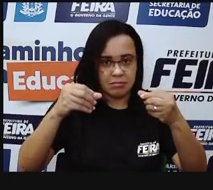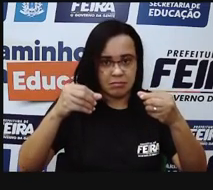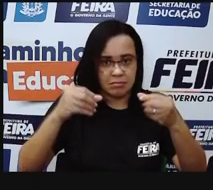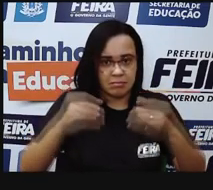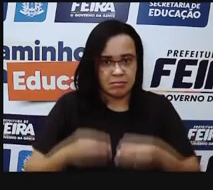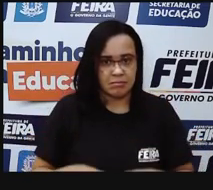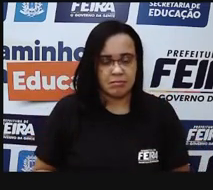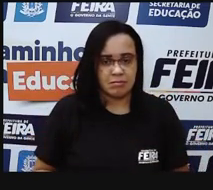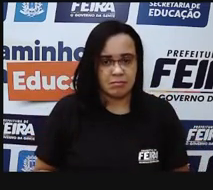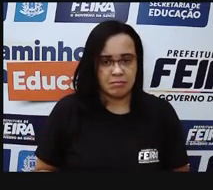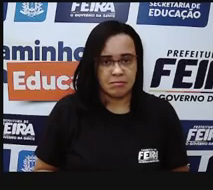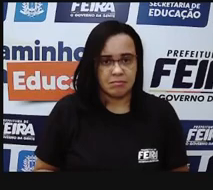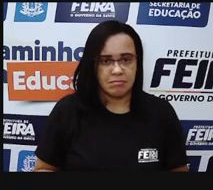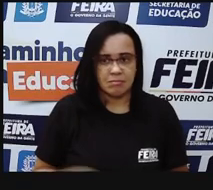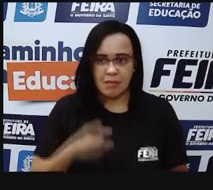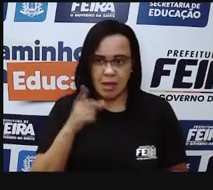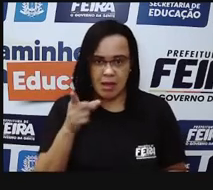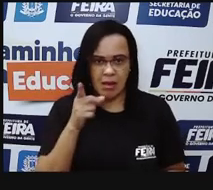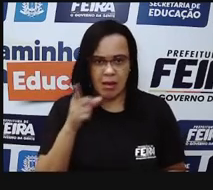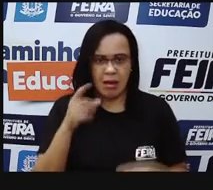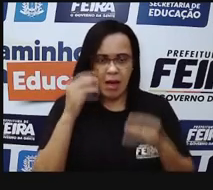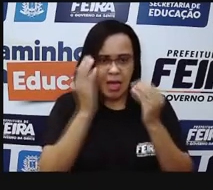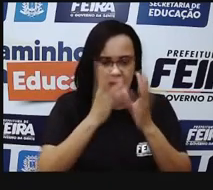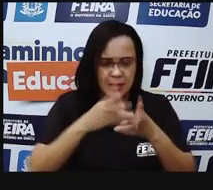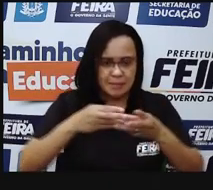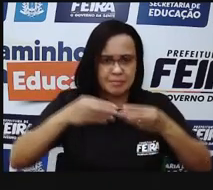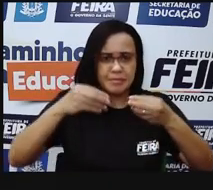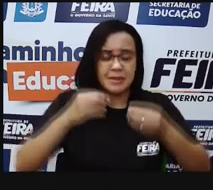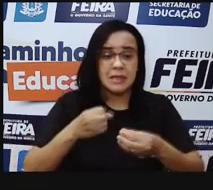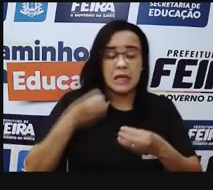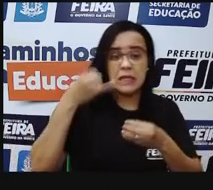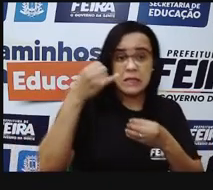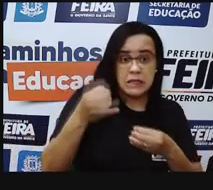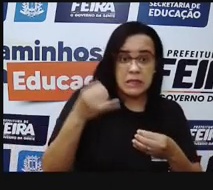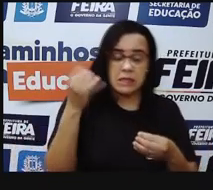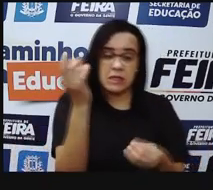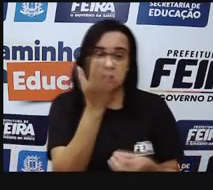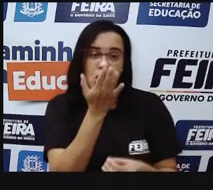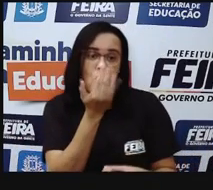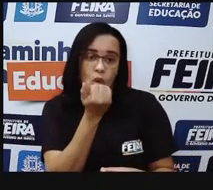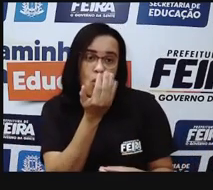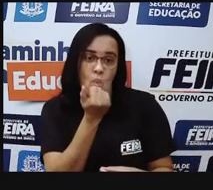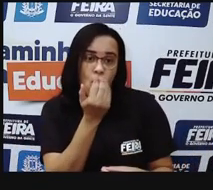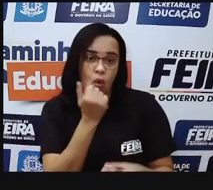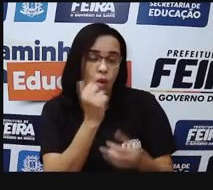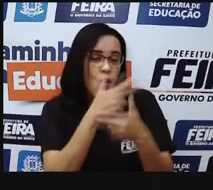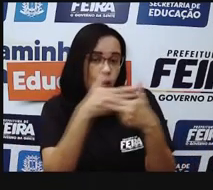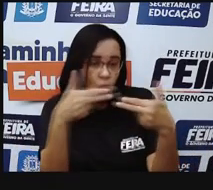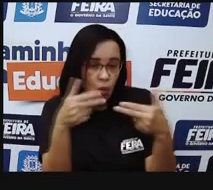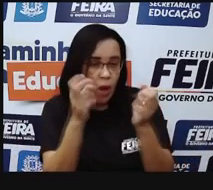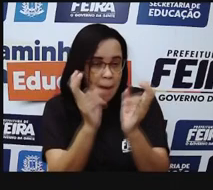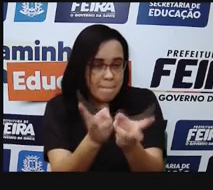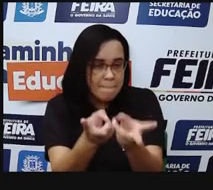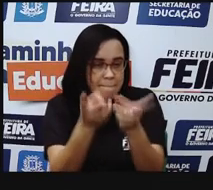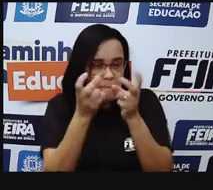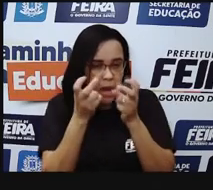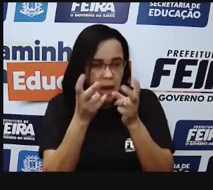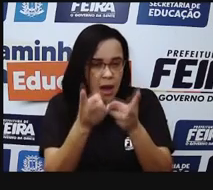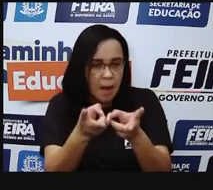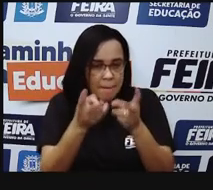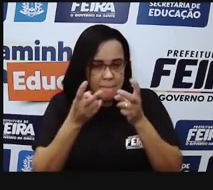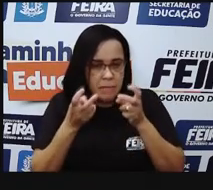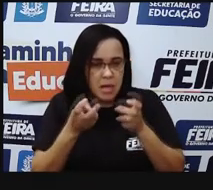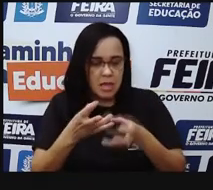ela comece a envolver o alimento e fazer com que a gente, então, comece a perceber, né? A nossa